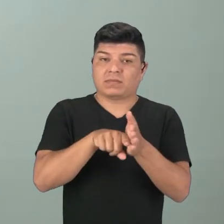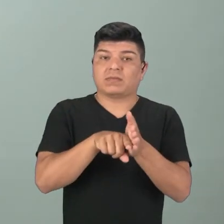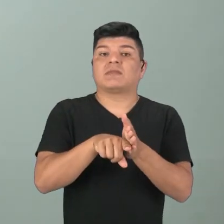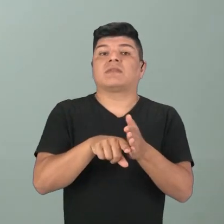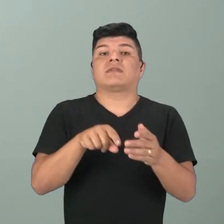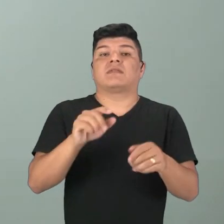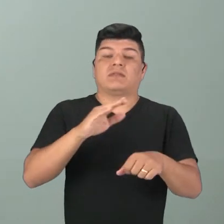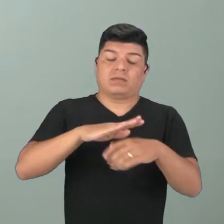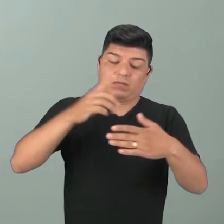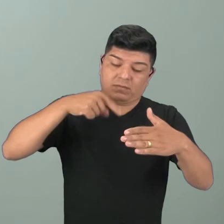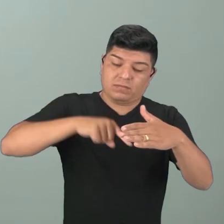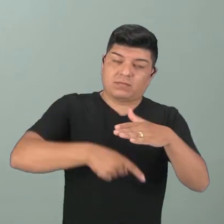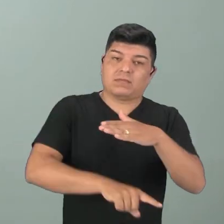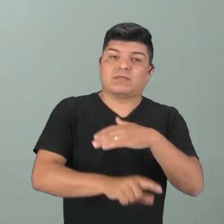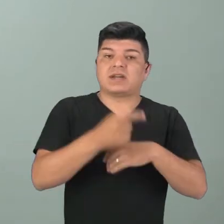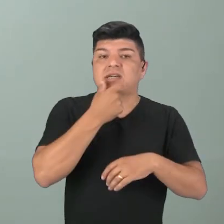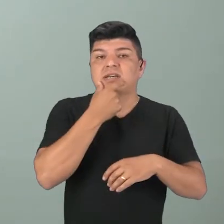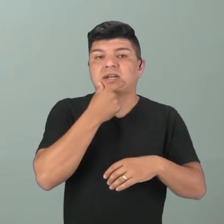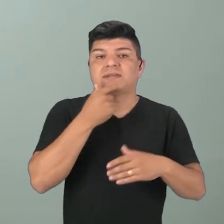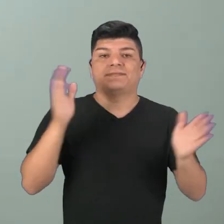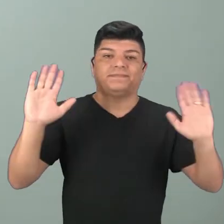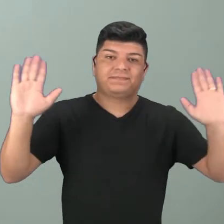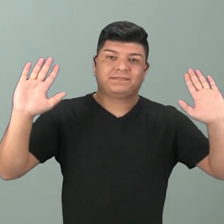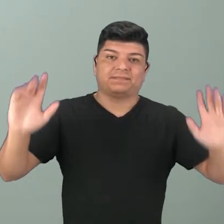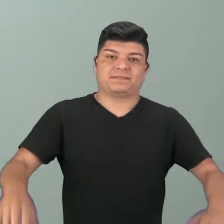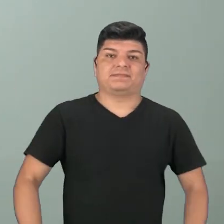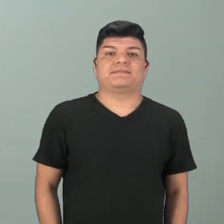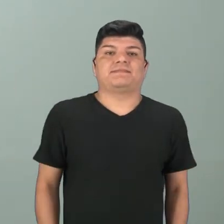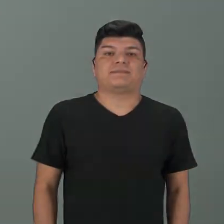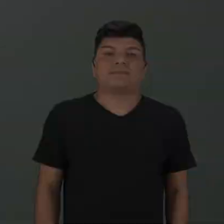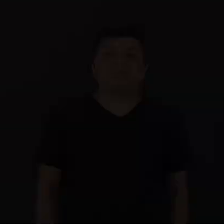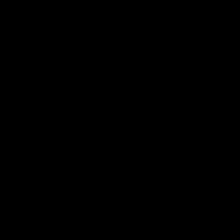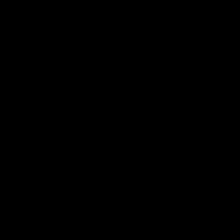extras e vão mais a fundo aí na língua inglesa. See you next class!